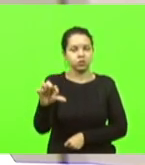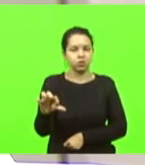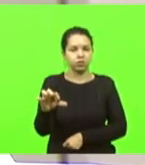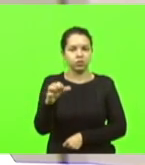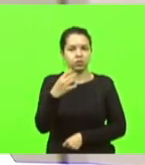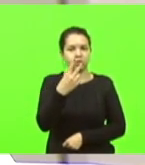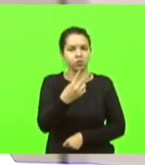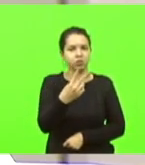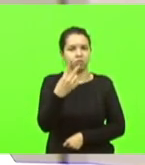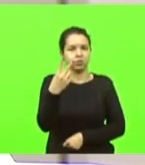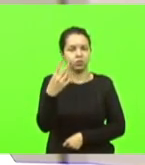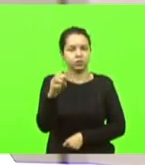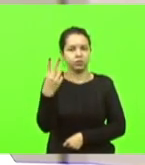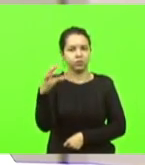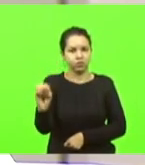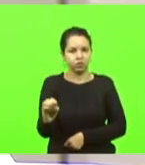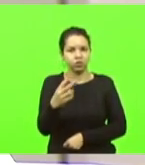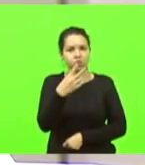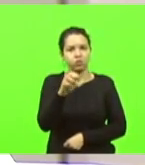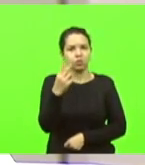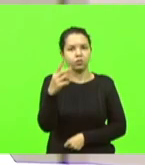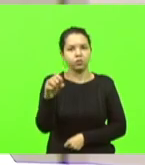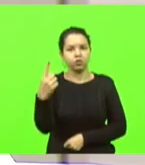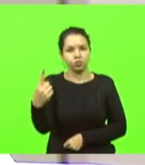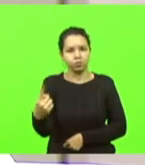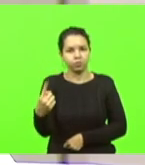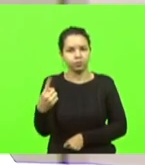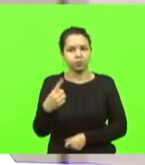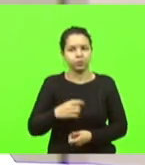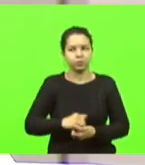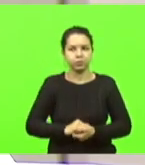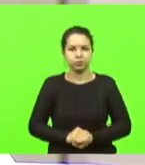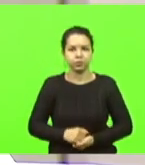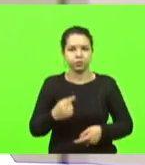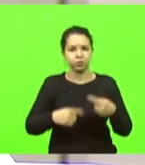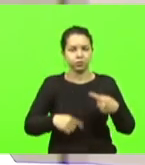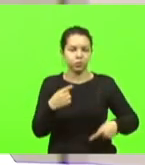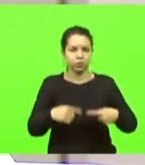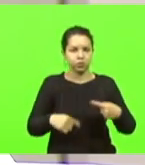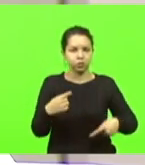e 2021. Em discussão?